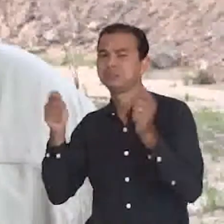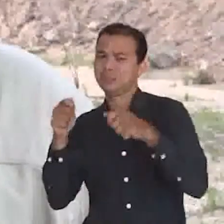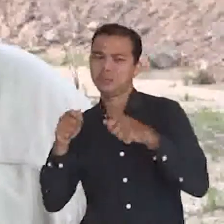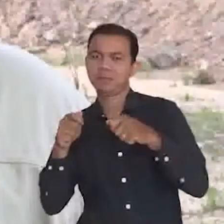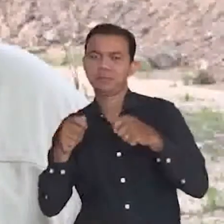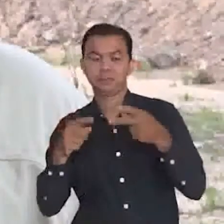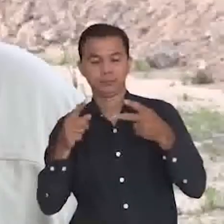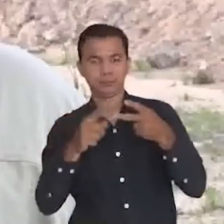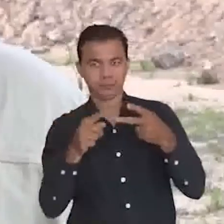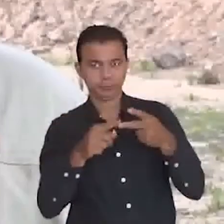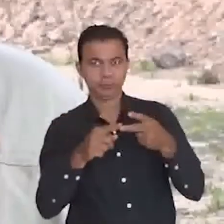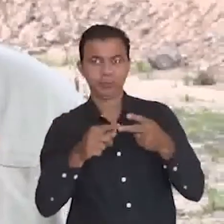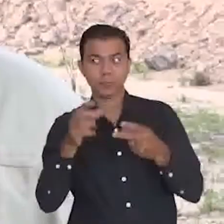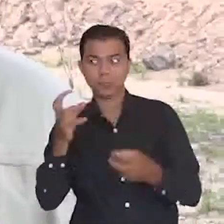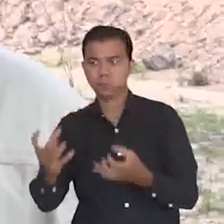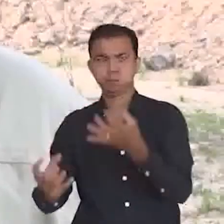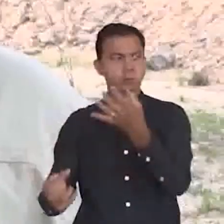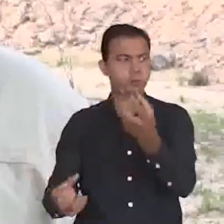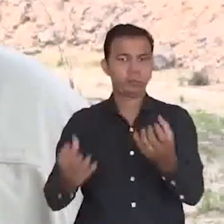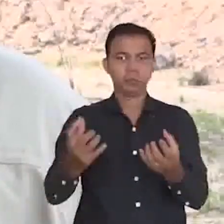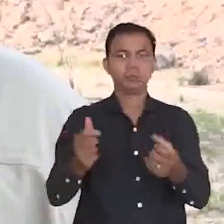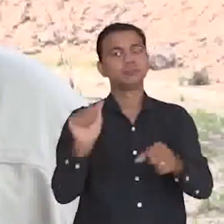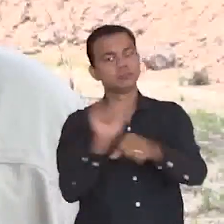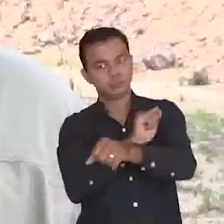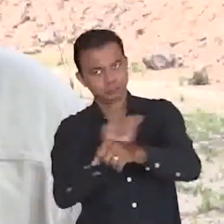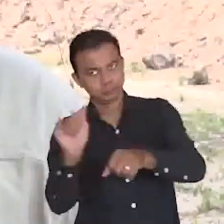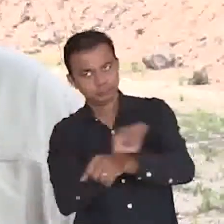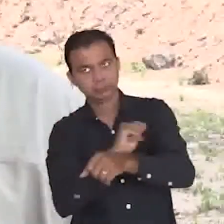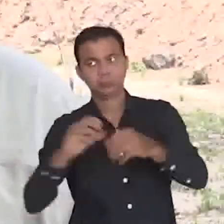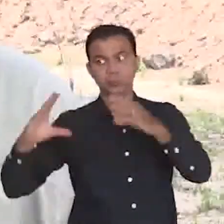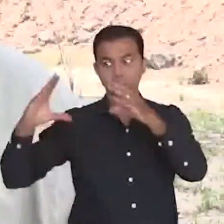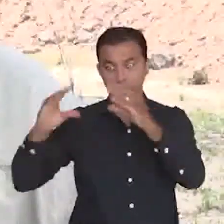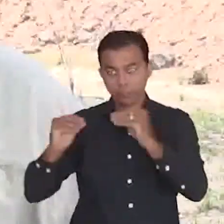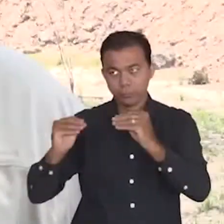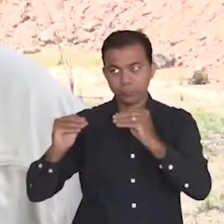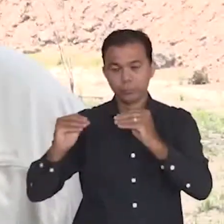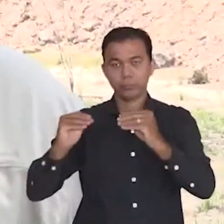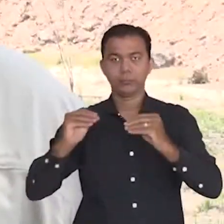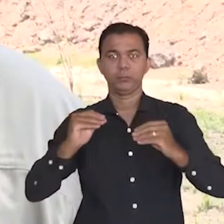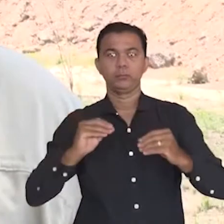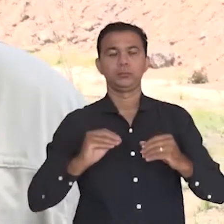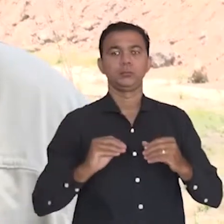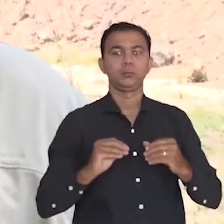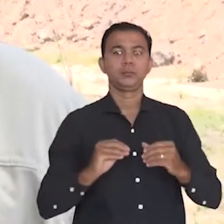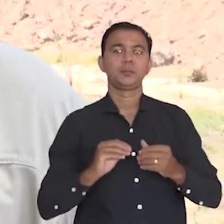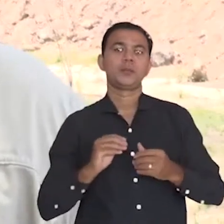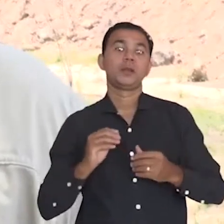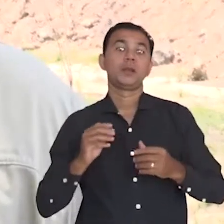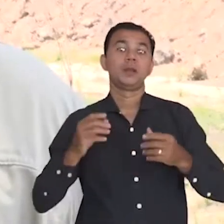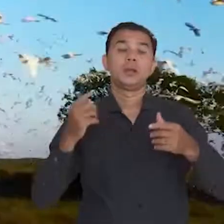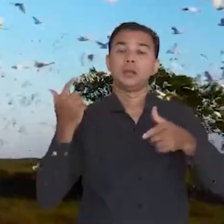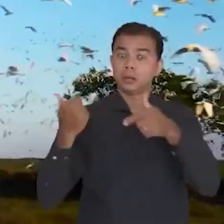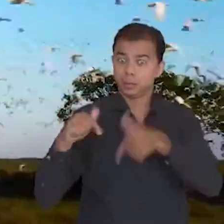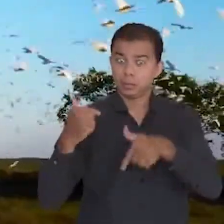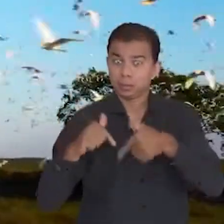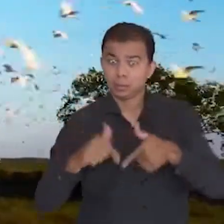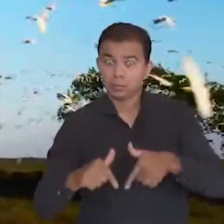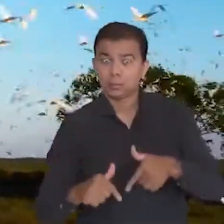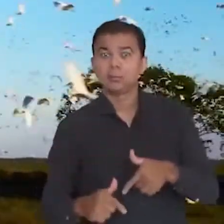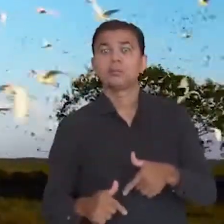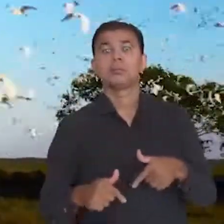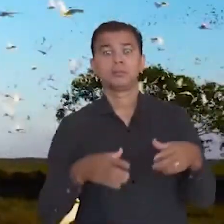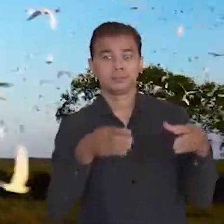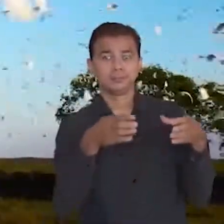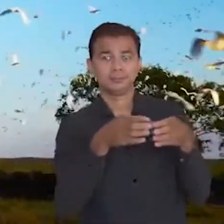alguns outros animais e também, na época da queimada, a gente ter pontos estratégicos de água para poder pegar, para ajudar no combate a sério. Para quem